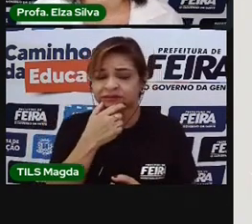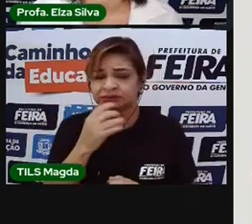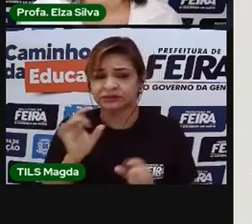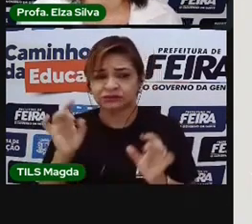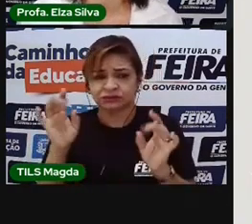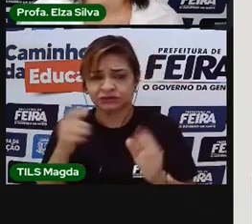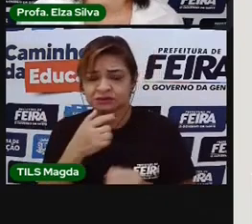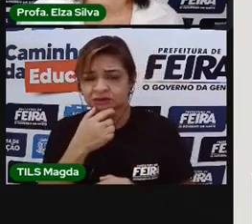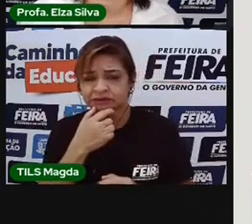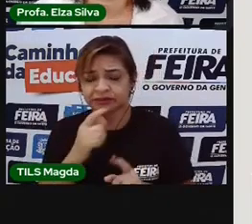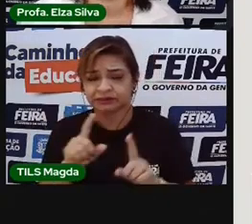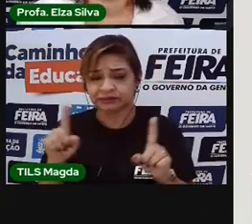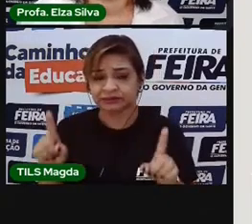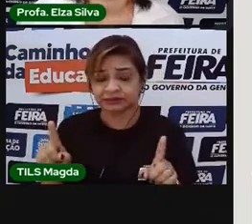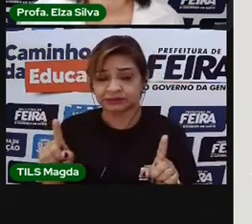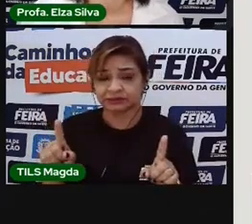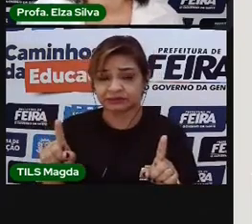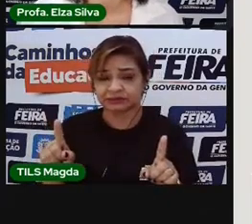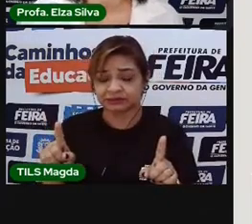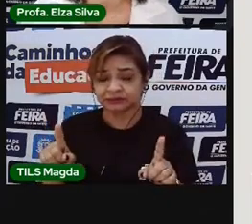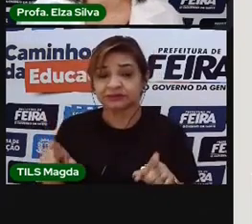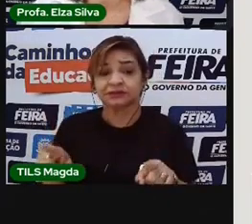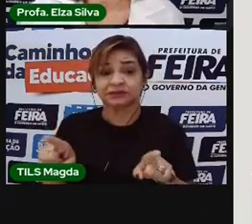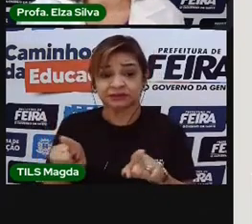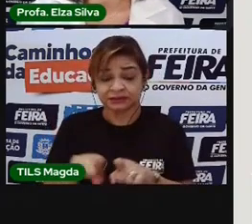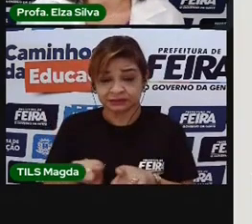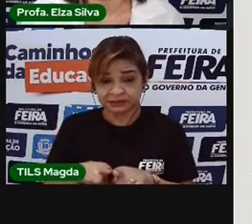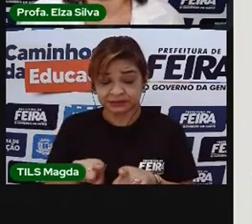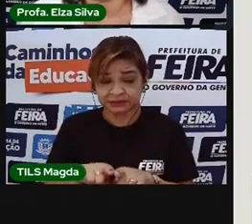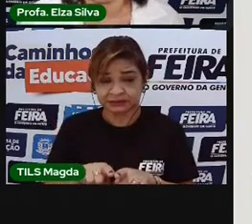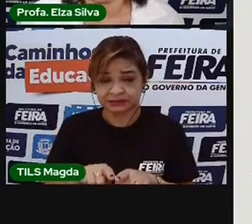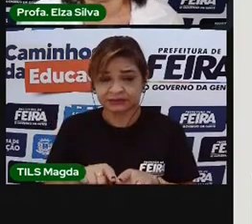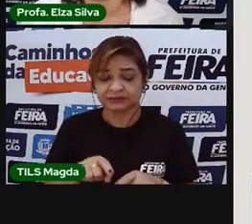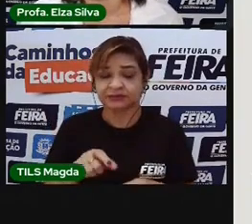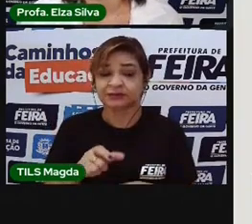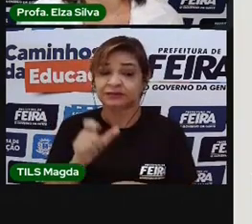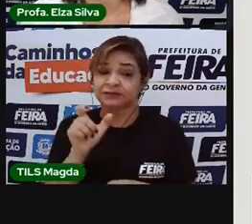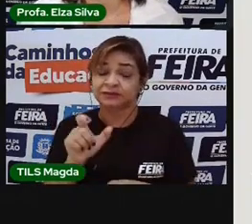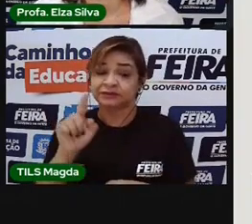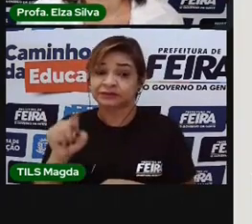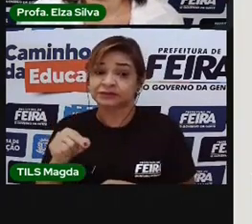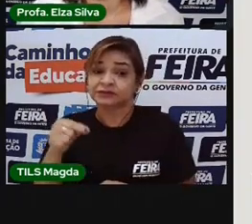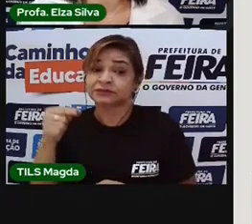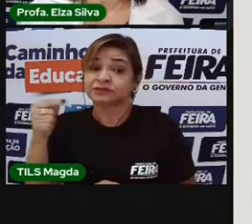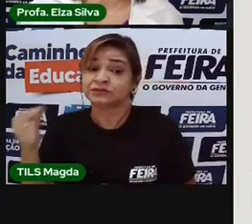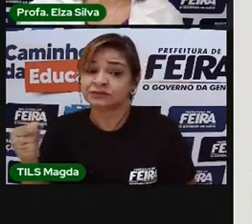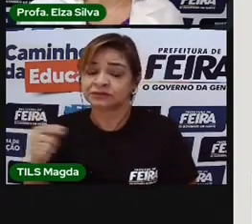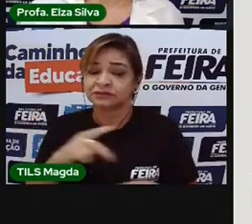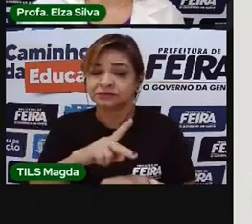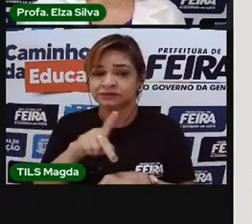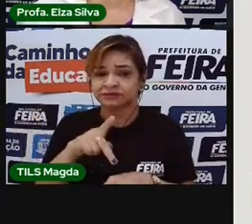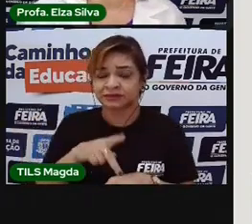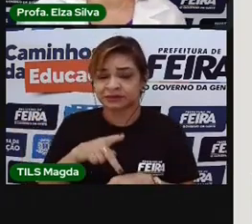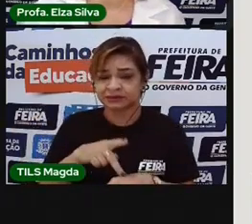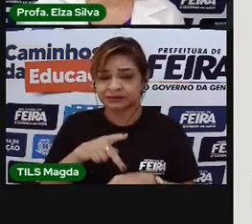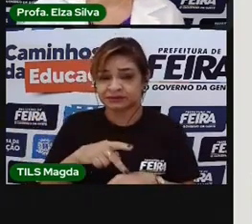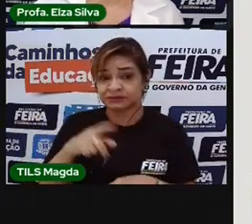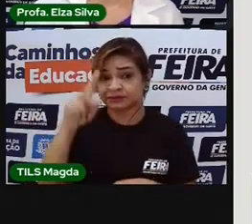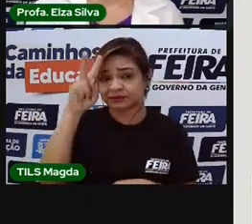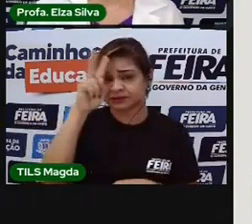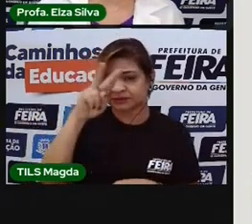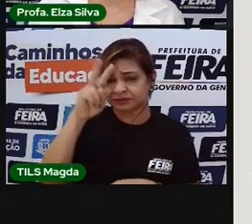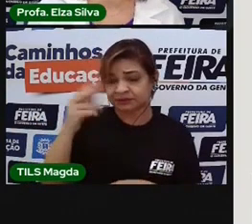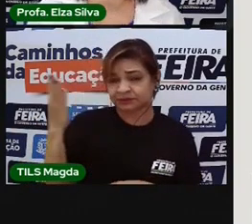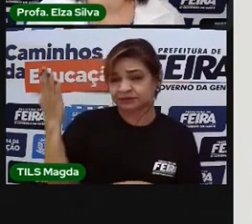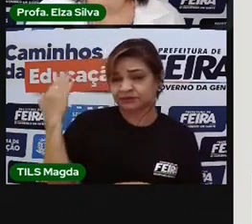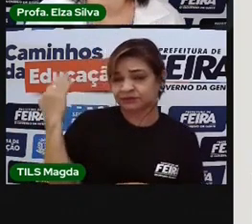do inglês, porque nós também utilizamos palavras de outras línguas. Então, lembra daquela perguntinha